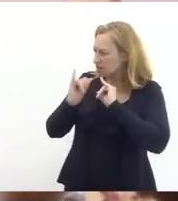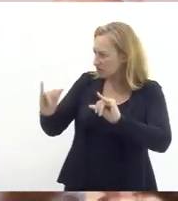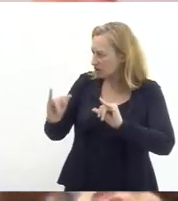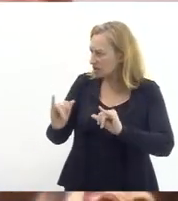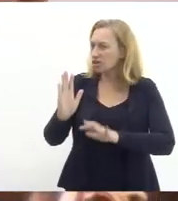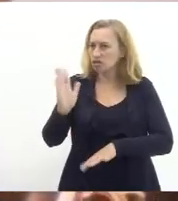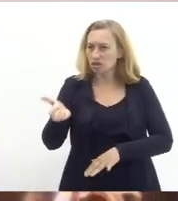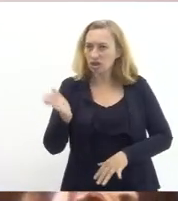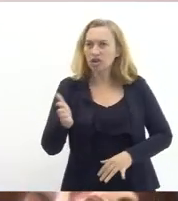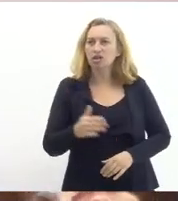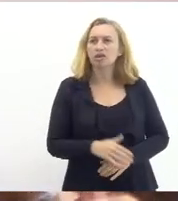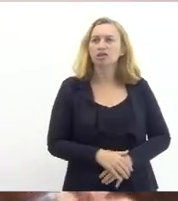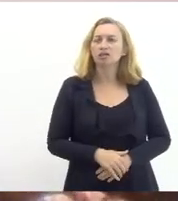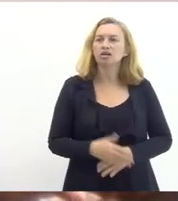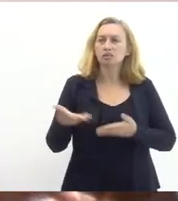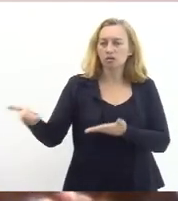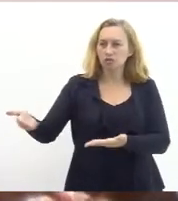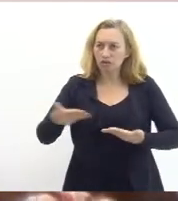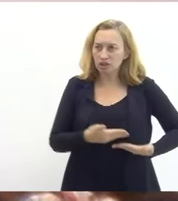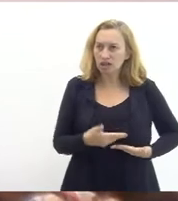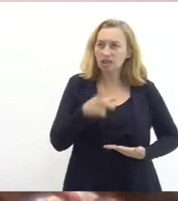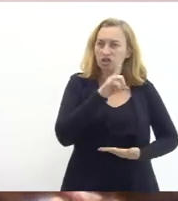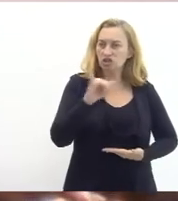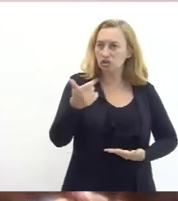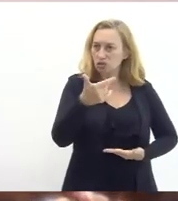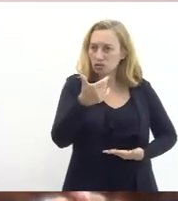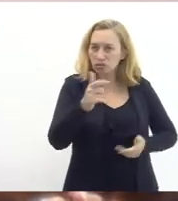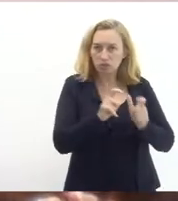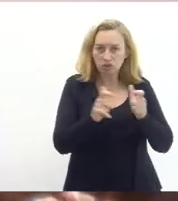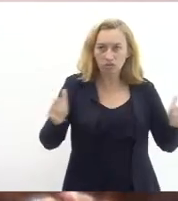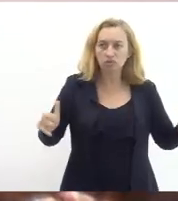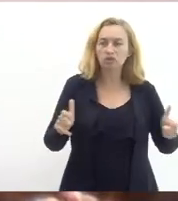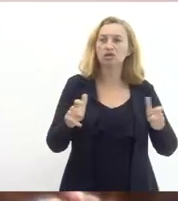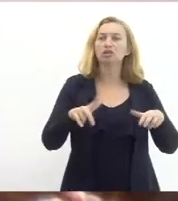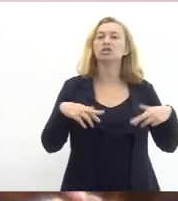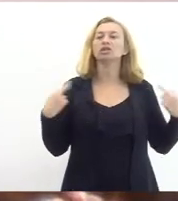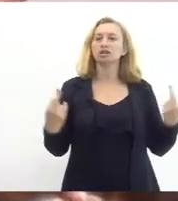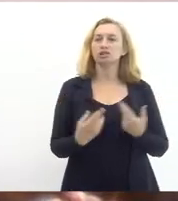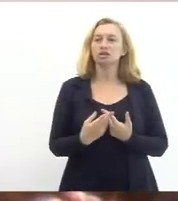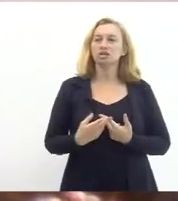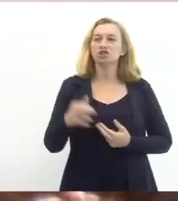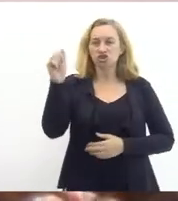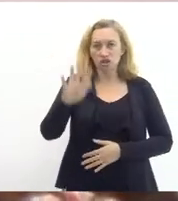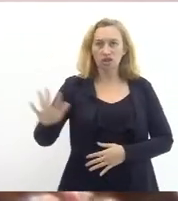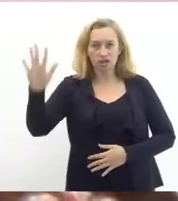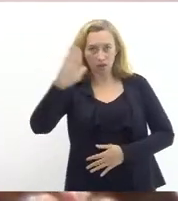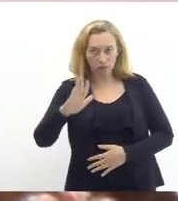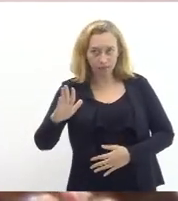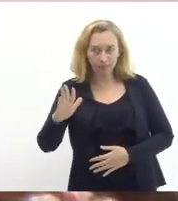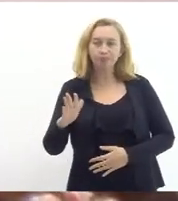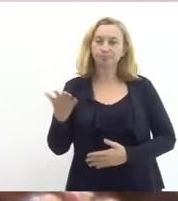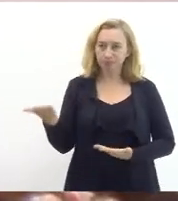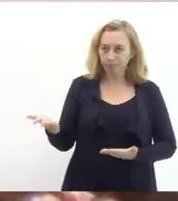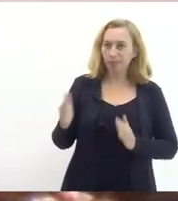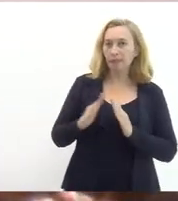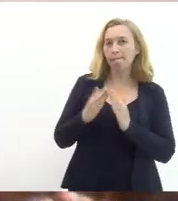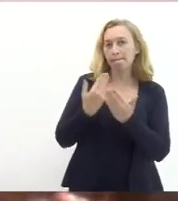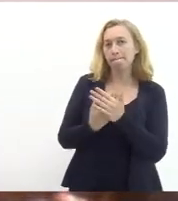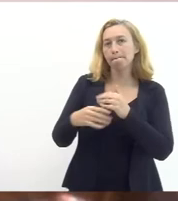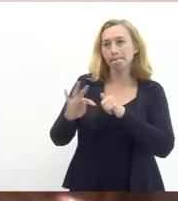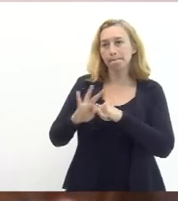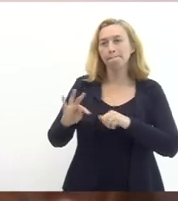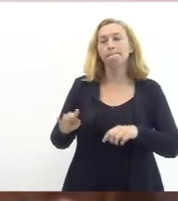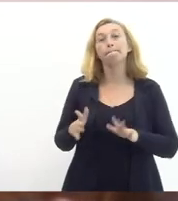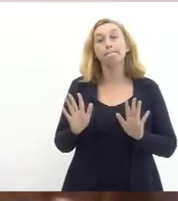formalmente convidada no dia 12 faremos uma grande audiência pública sobre questões mais gerais da Faietec questões mais gerais da Faietec